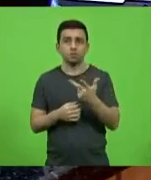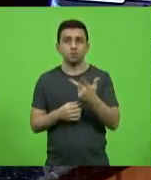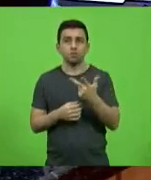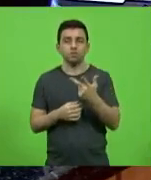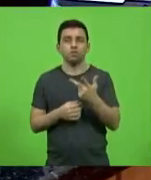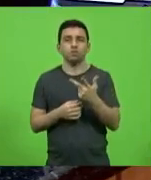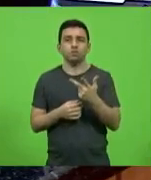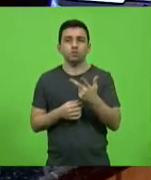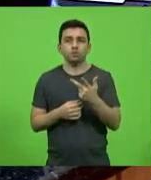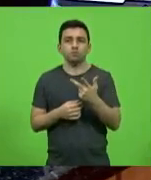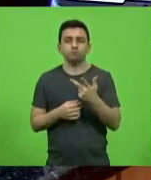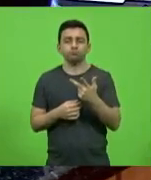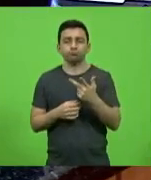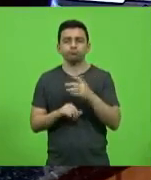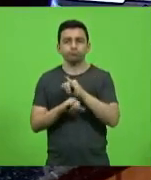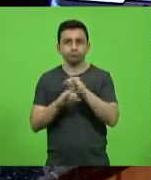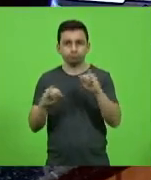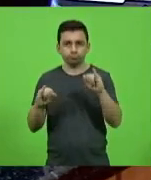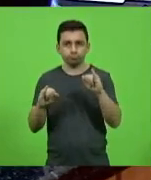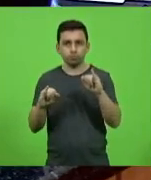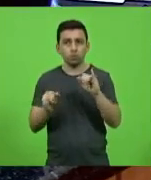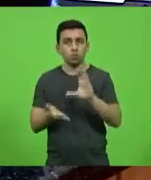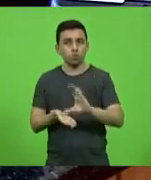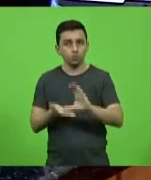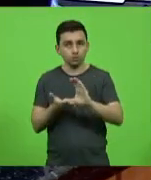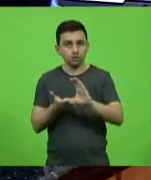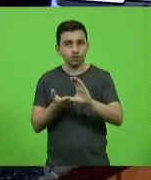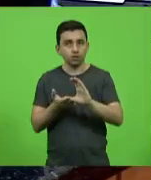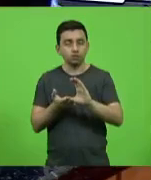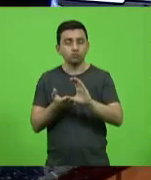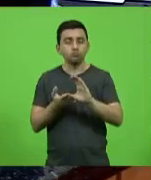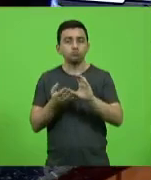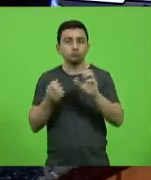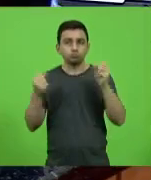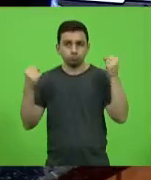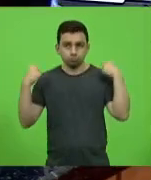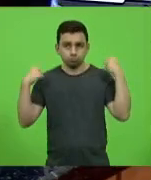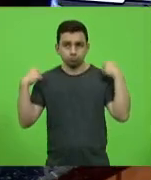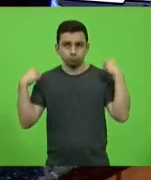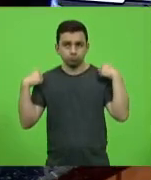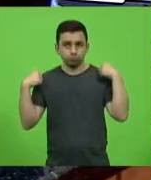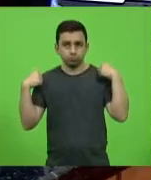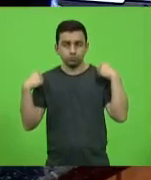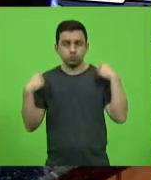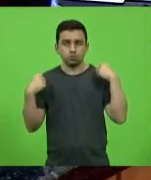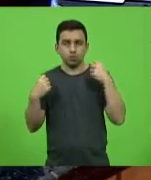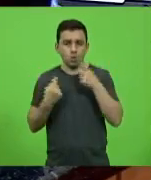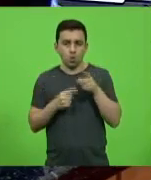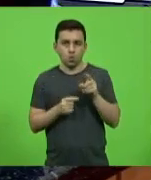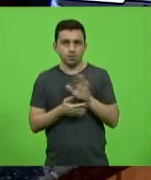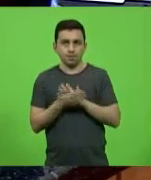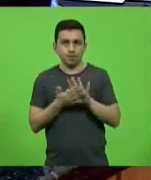mesmo informou que o Conselho Estadual de Educação Física não se opõe ao veto por reconhecer a sua